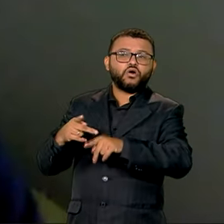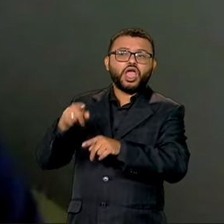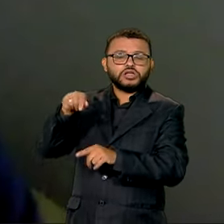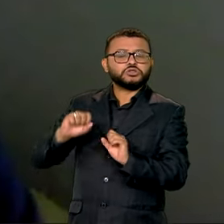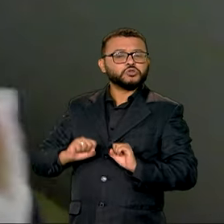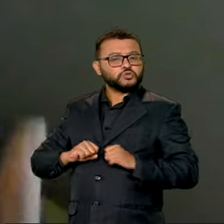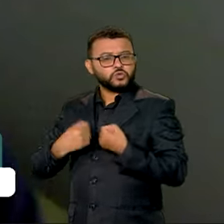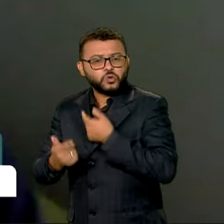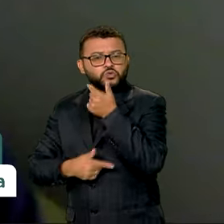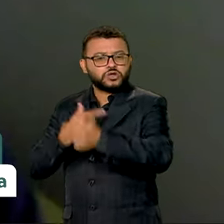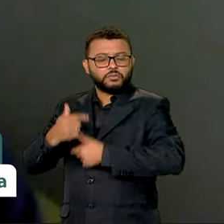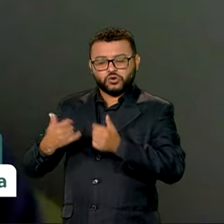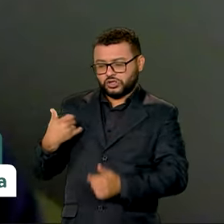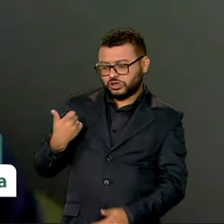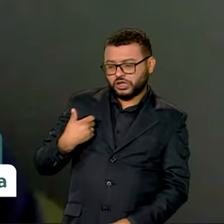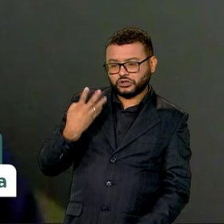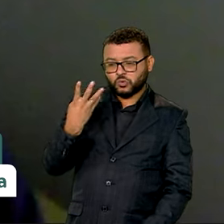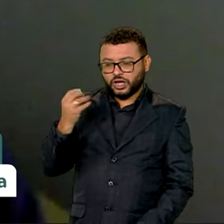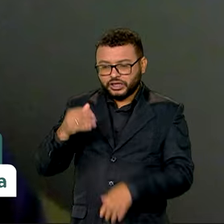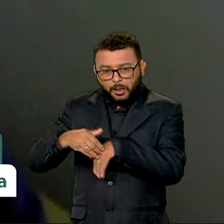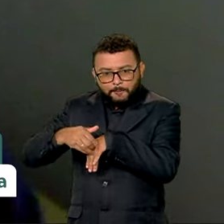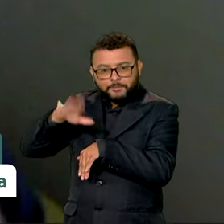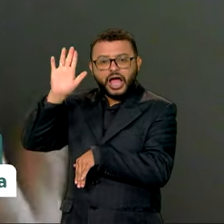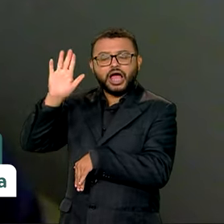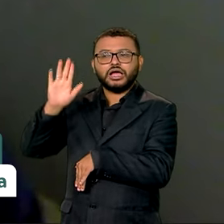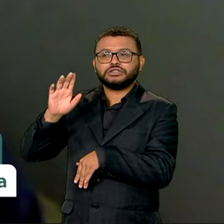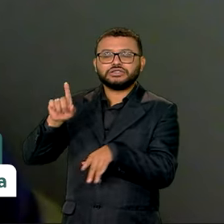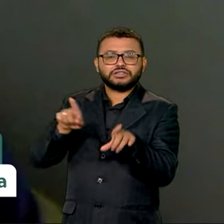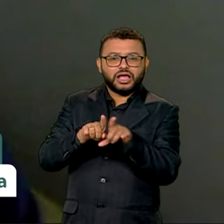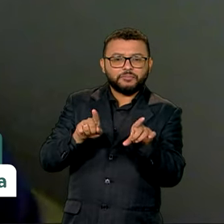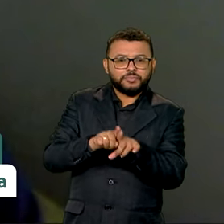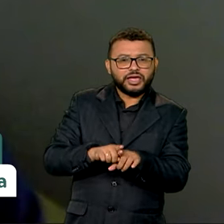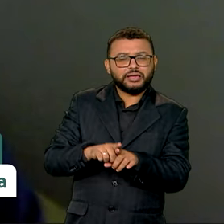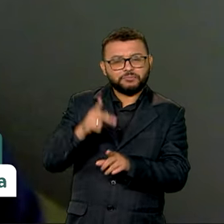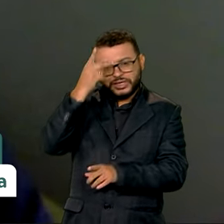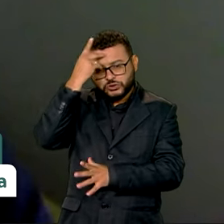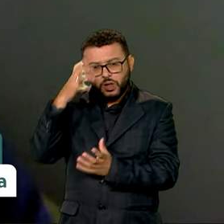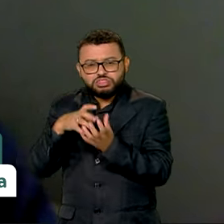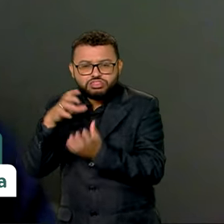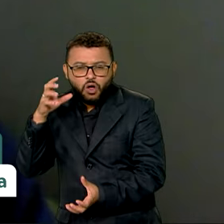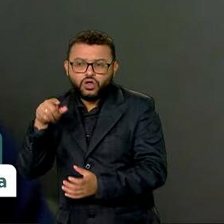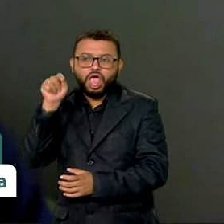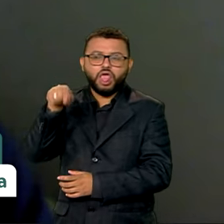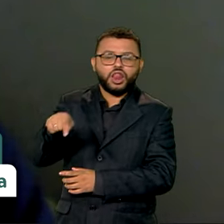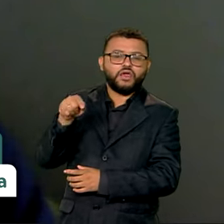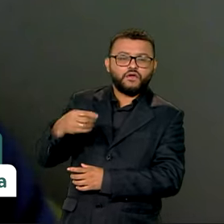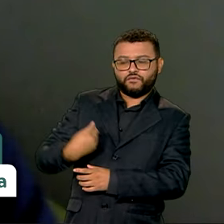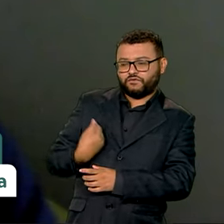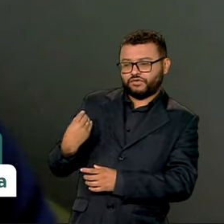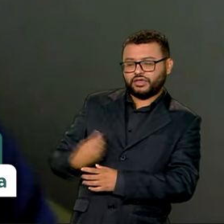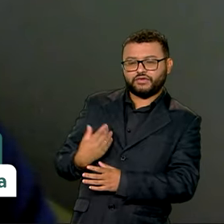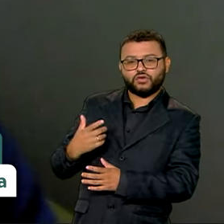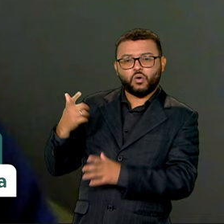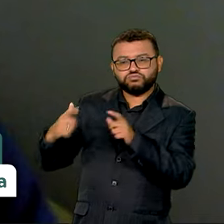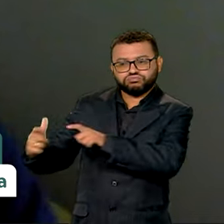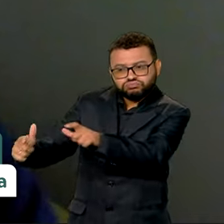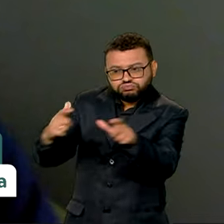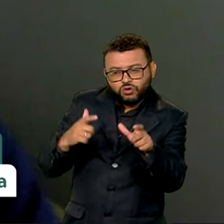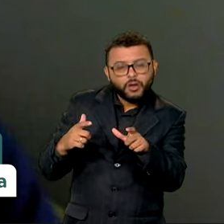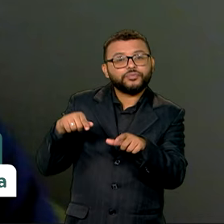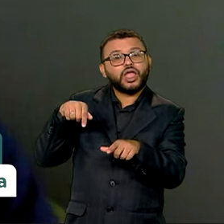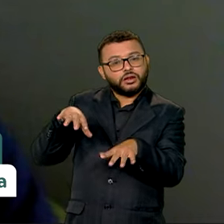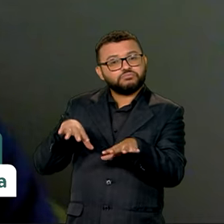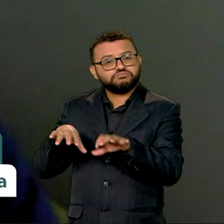trabalhadora com mais de 40 anos, né? E uma população até idosa, que vive nessas áreas, eles